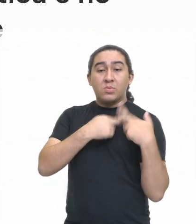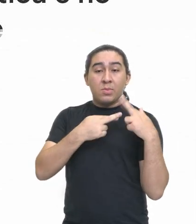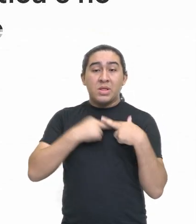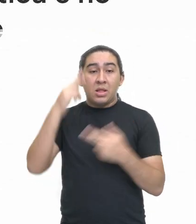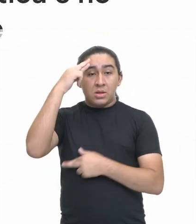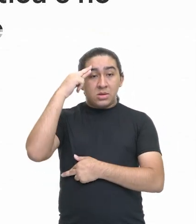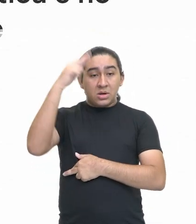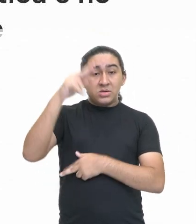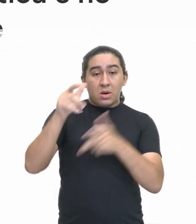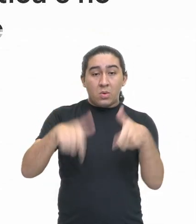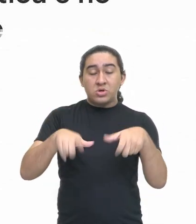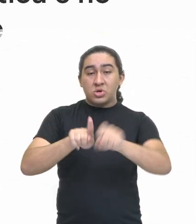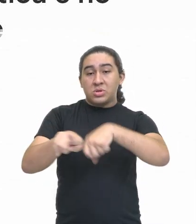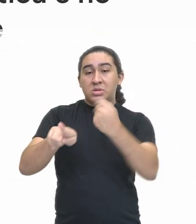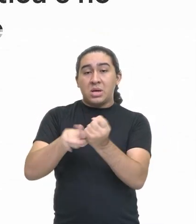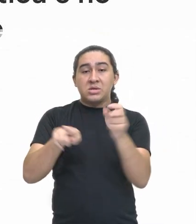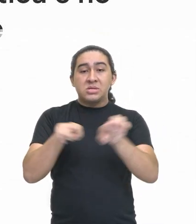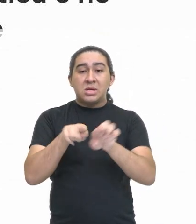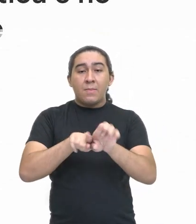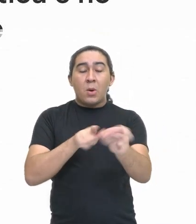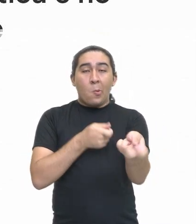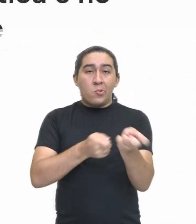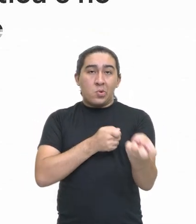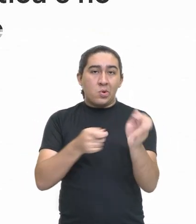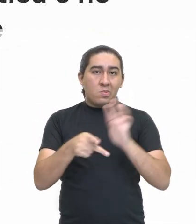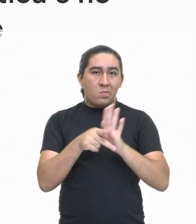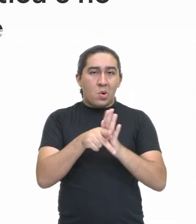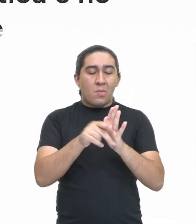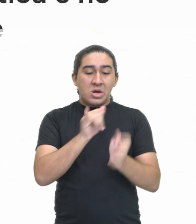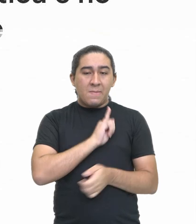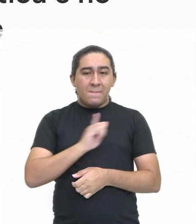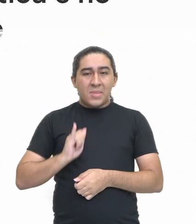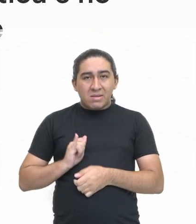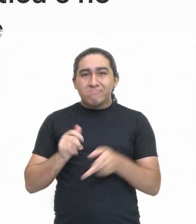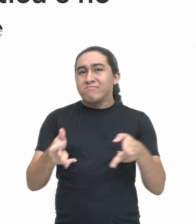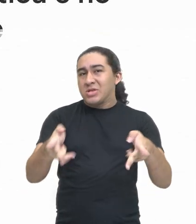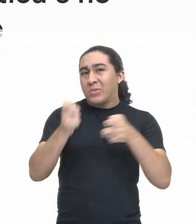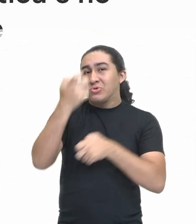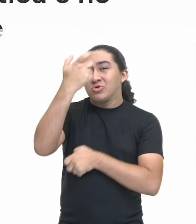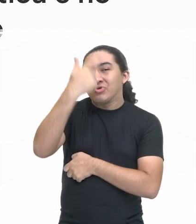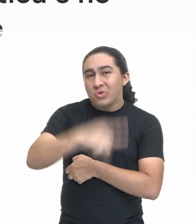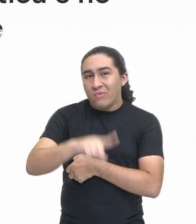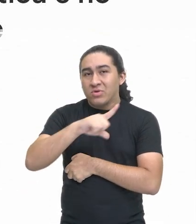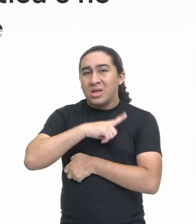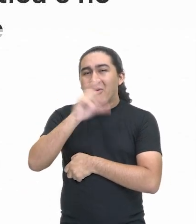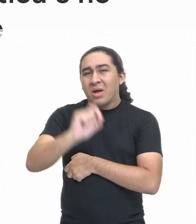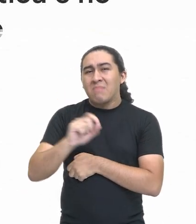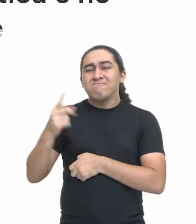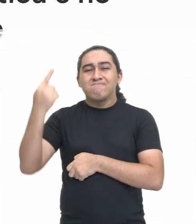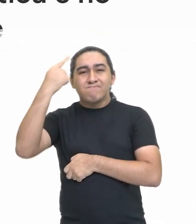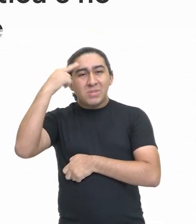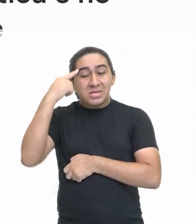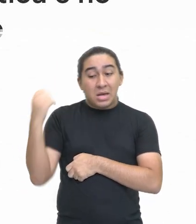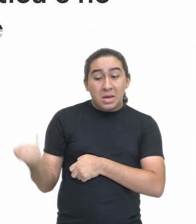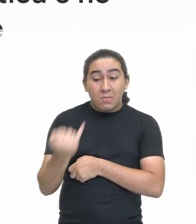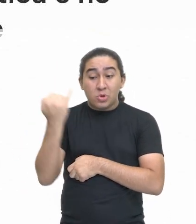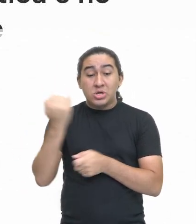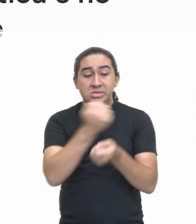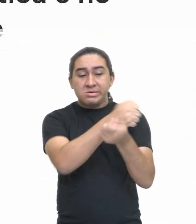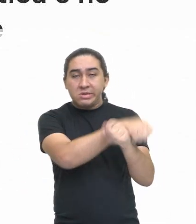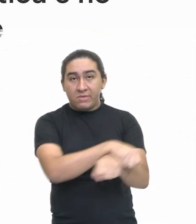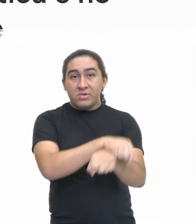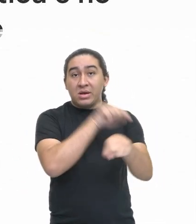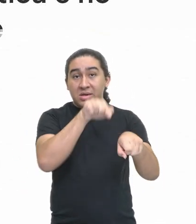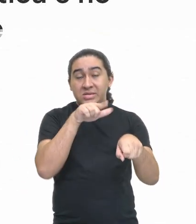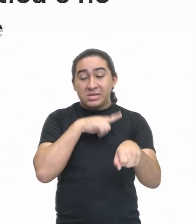liderança na sociedade e na administração do império. Viu como, mais uma vez, a questão da importância da escravidão